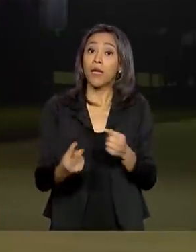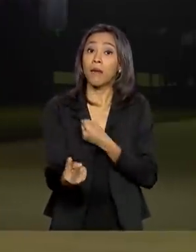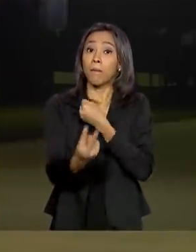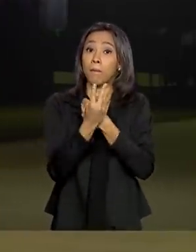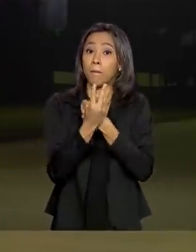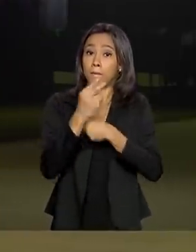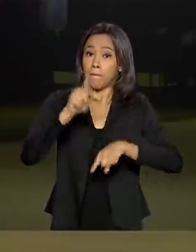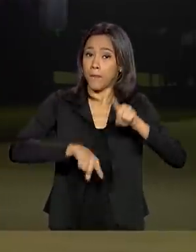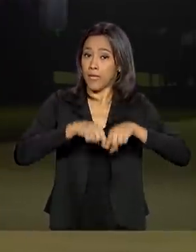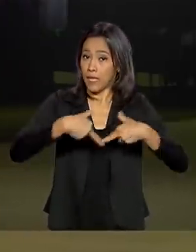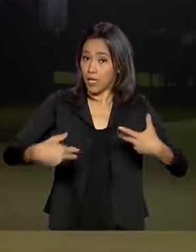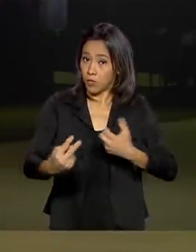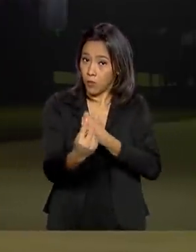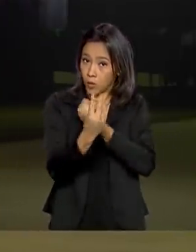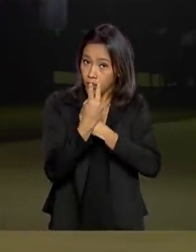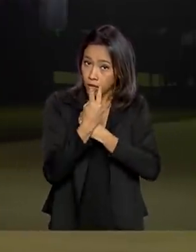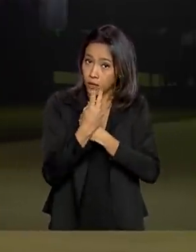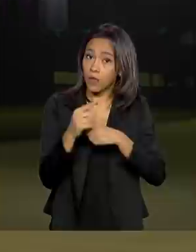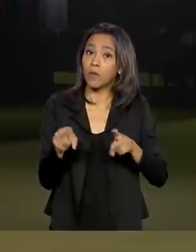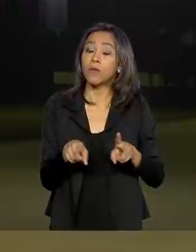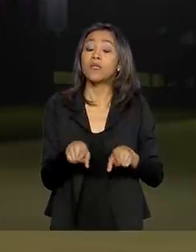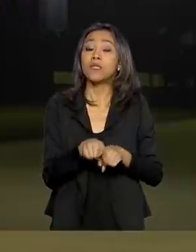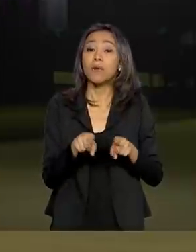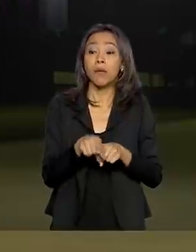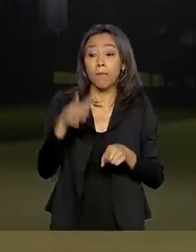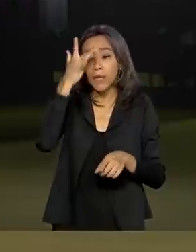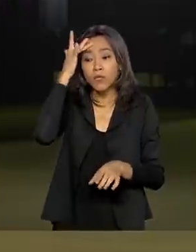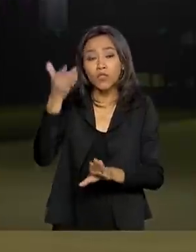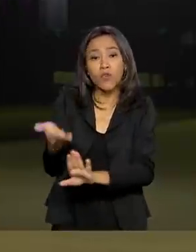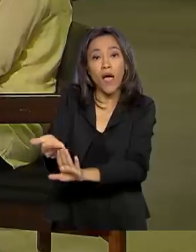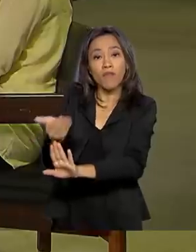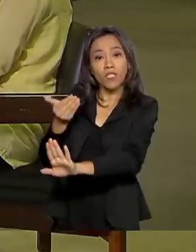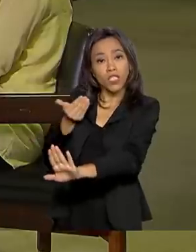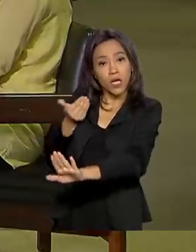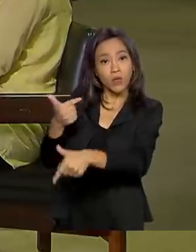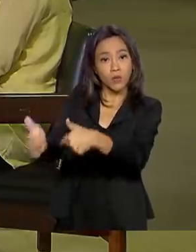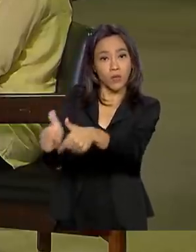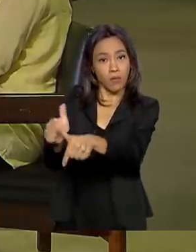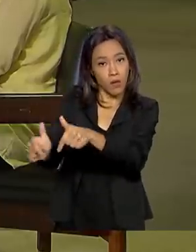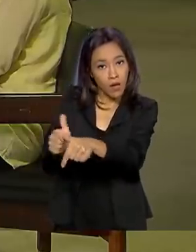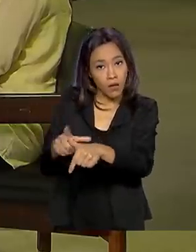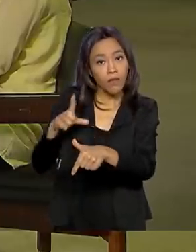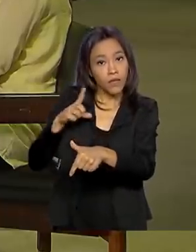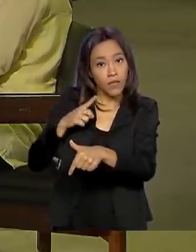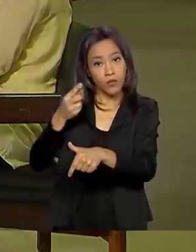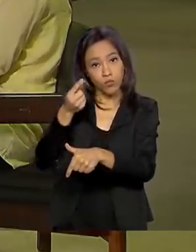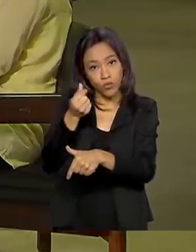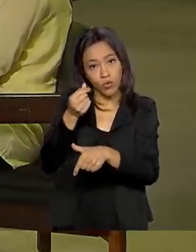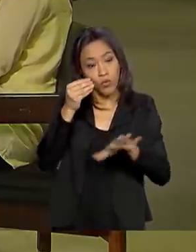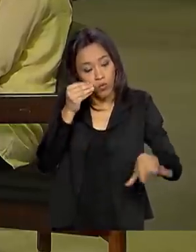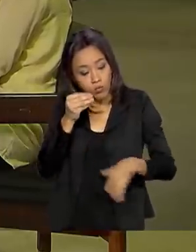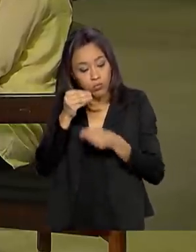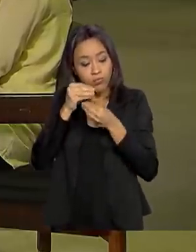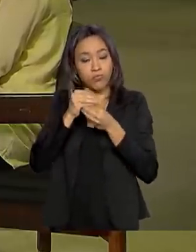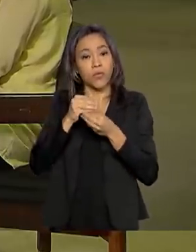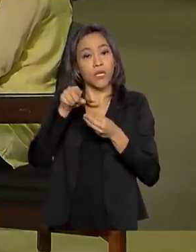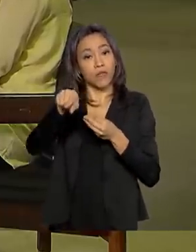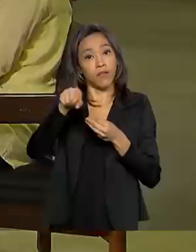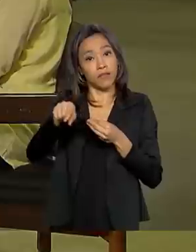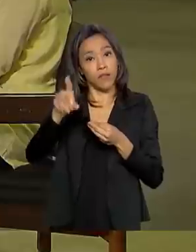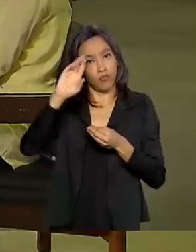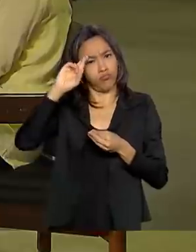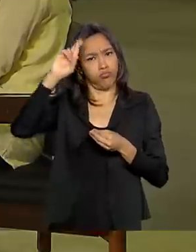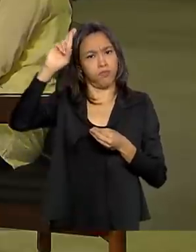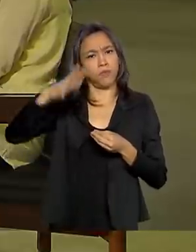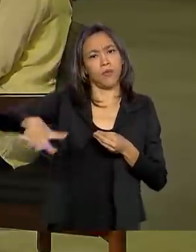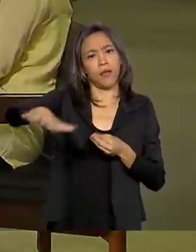garantimos a renda mínima para esse trabalhador avulso que foi afastado da escala, essa renda mínima vai ser paga pelo operador portuário, então, tanto no